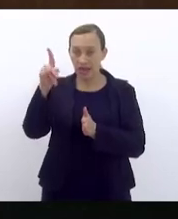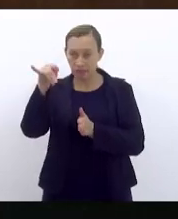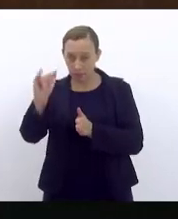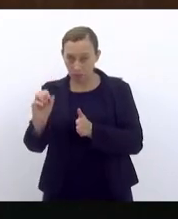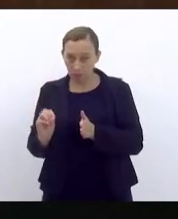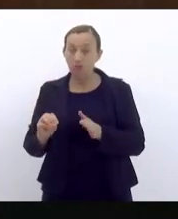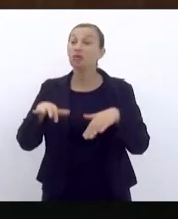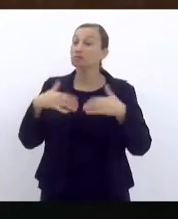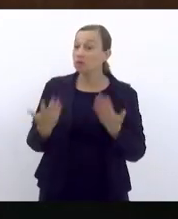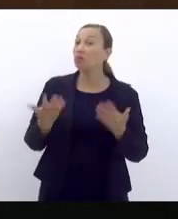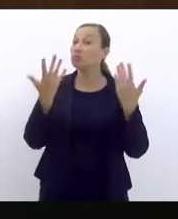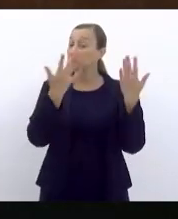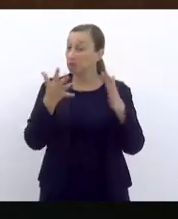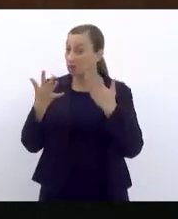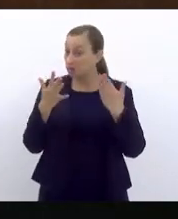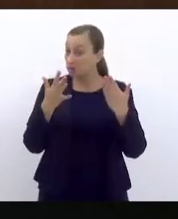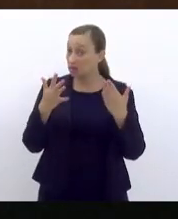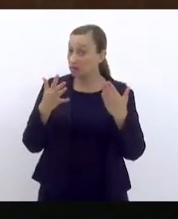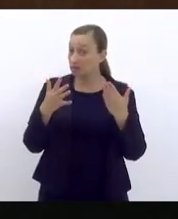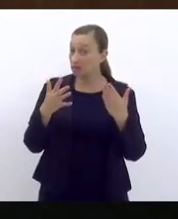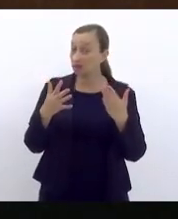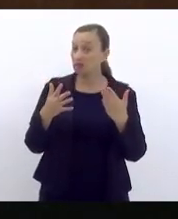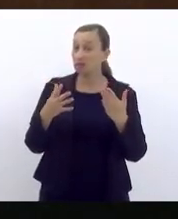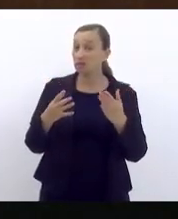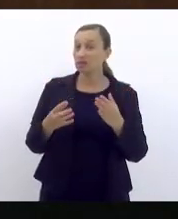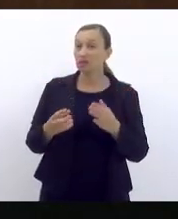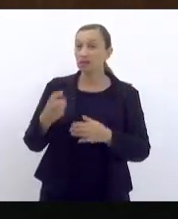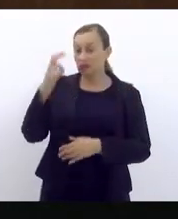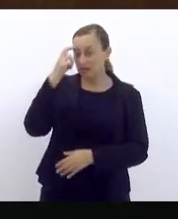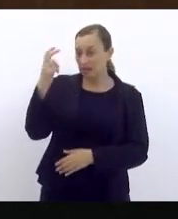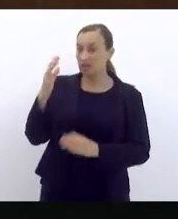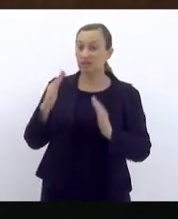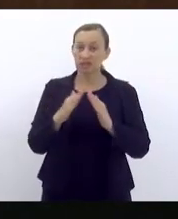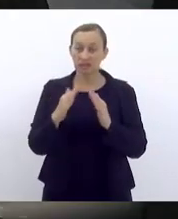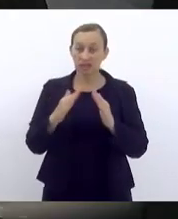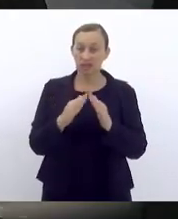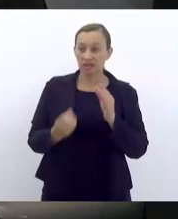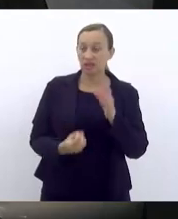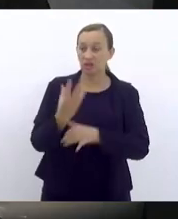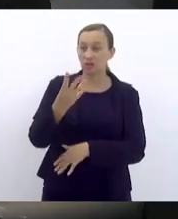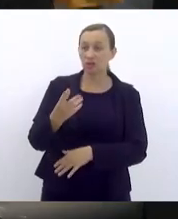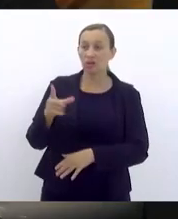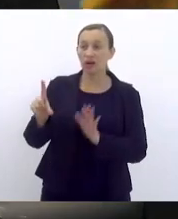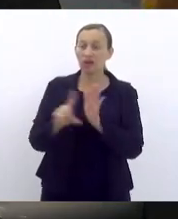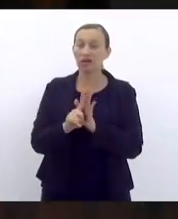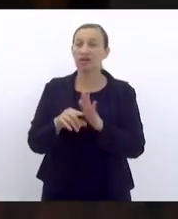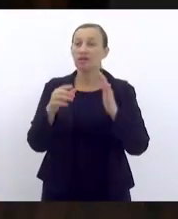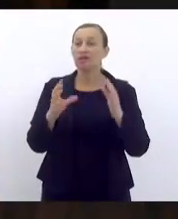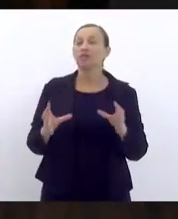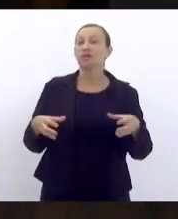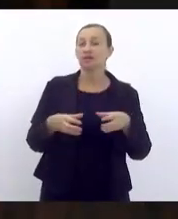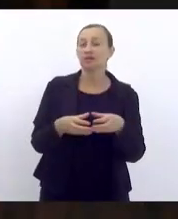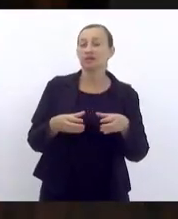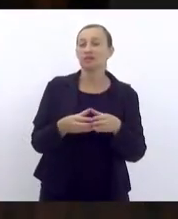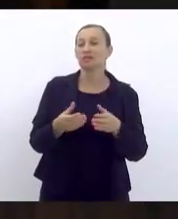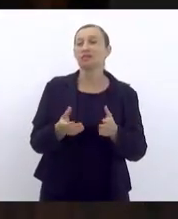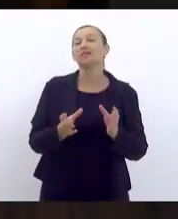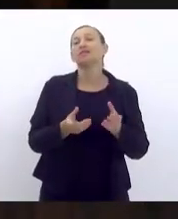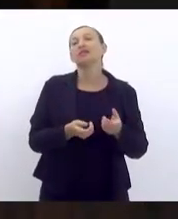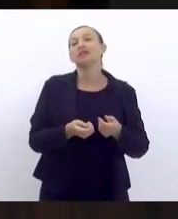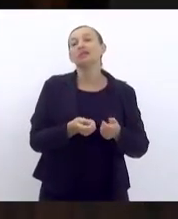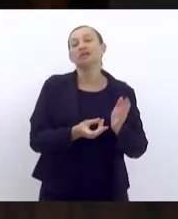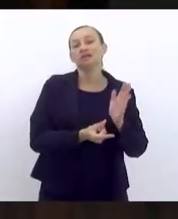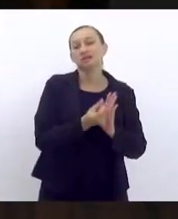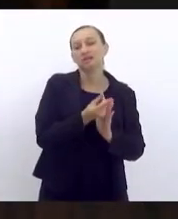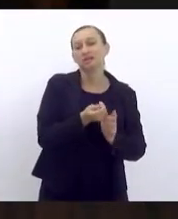então parabenizar o autor da lei e a inteligência dessa casa pela comissão de orçamento finanças fiscalização